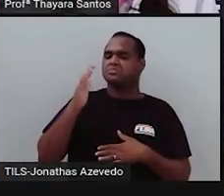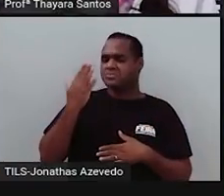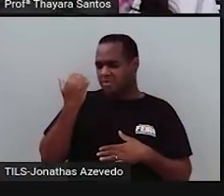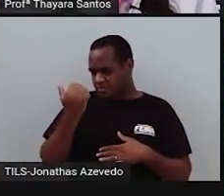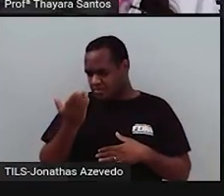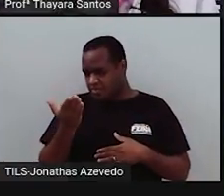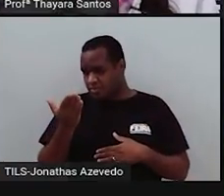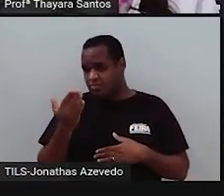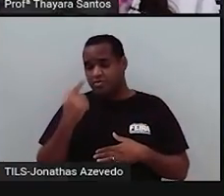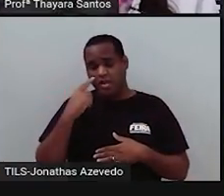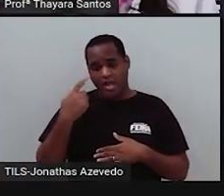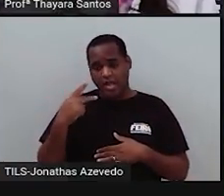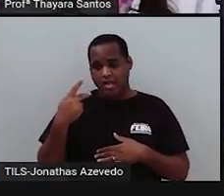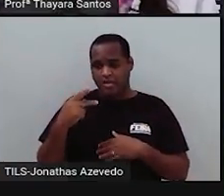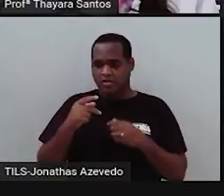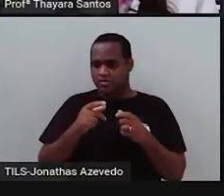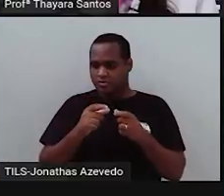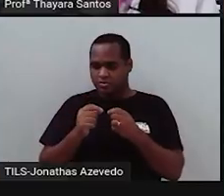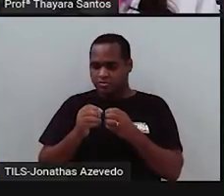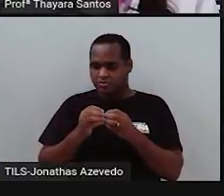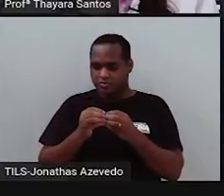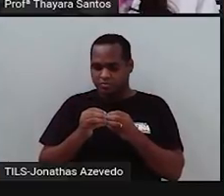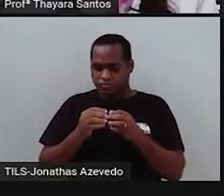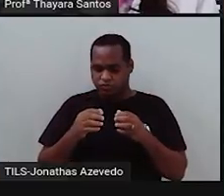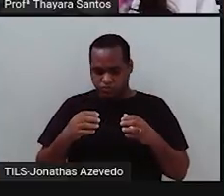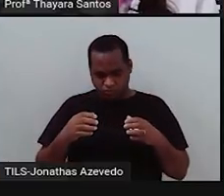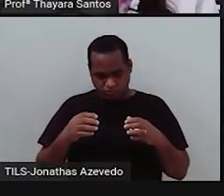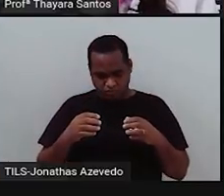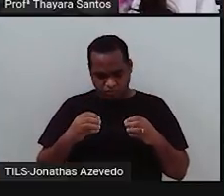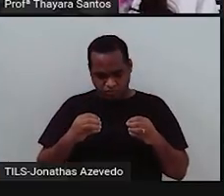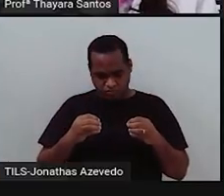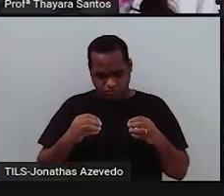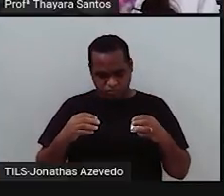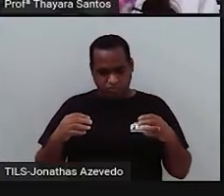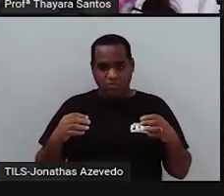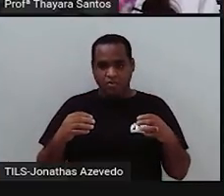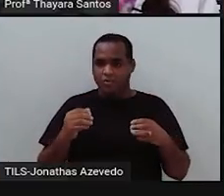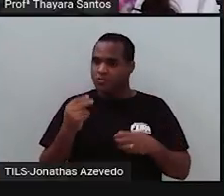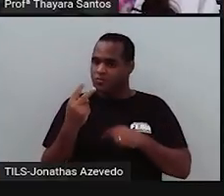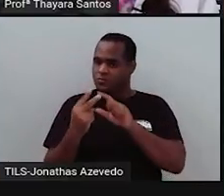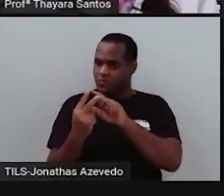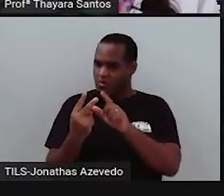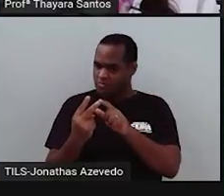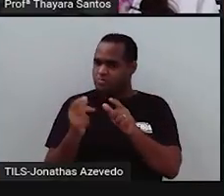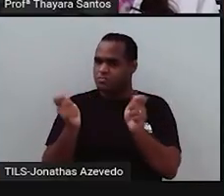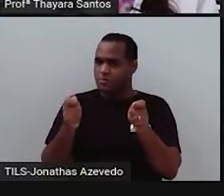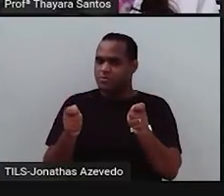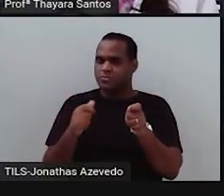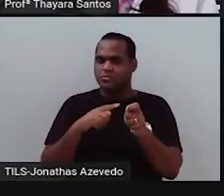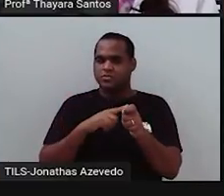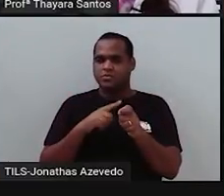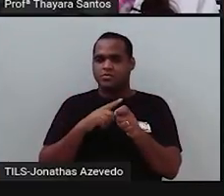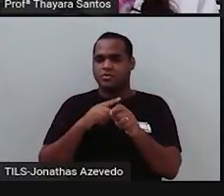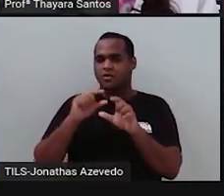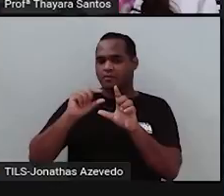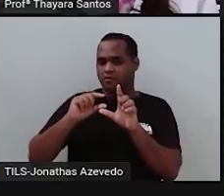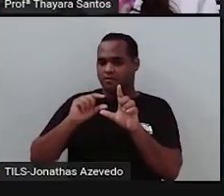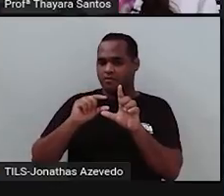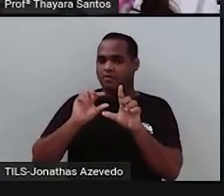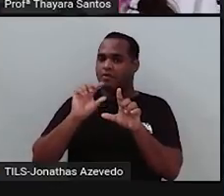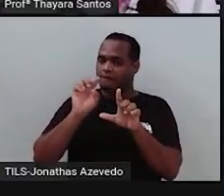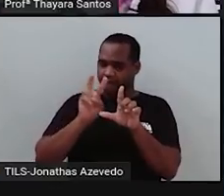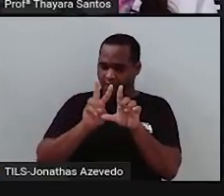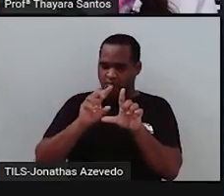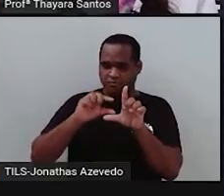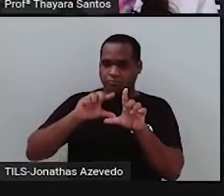célula aqui se dividiu em duas e foi um Vzinho para um gameta, um Vzinho, não, desculpa, um